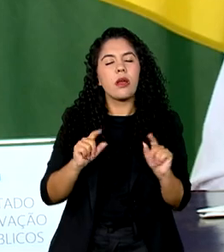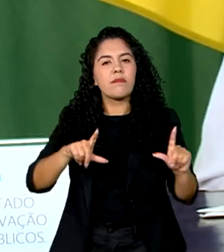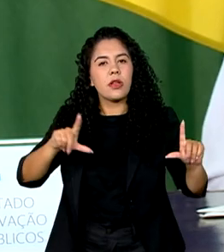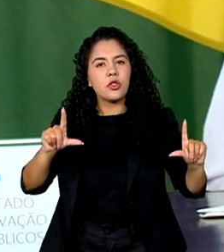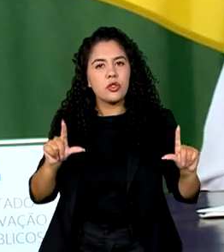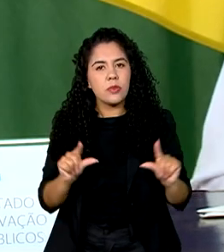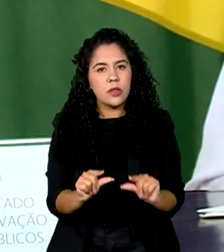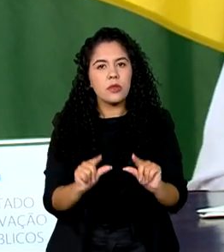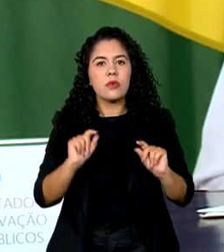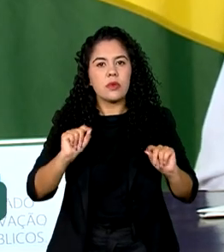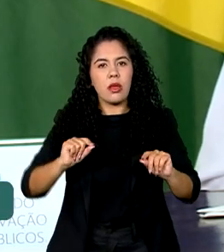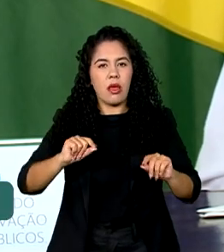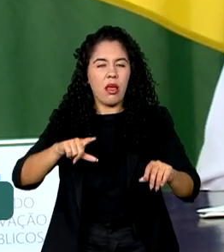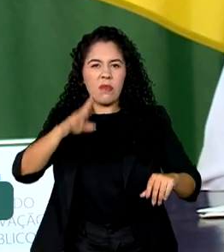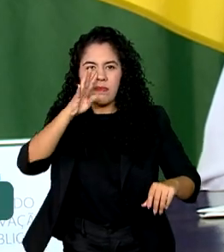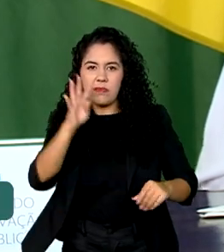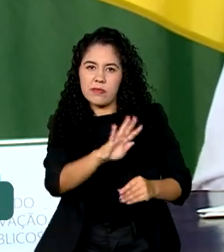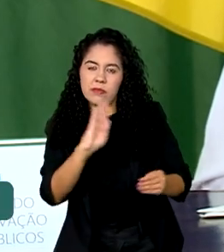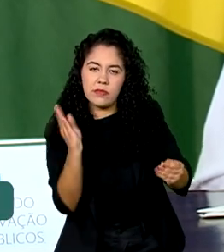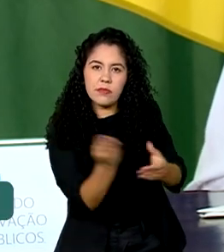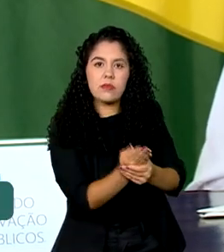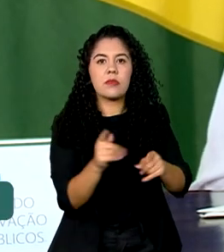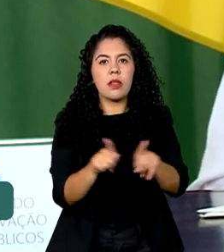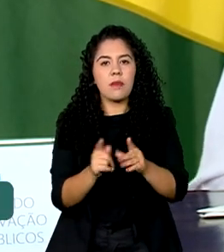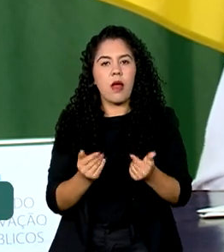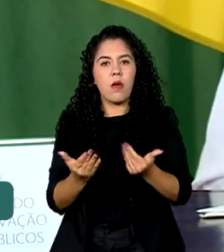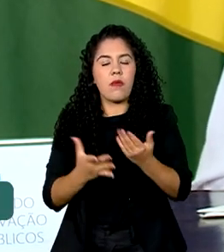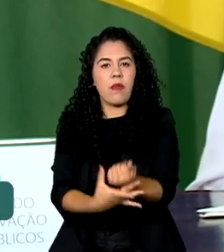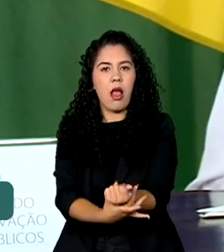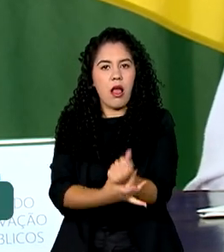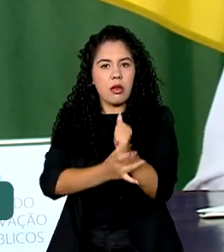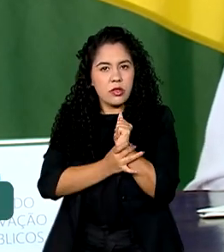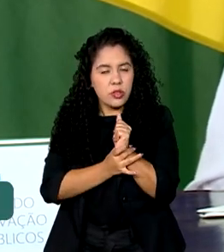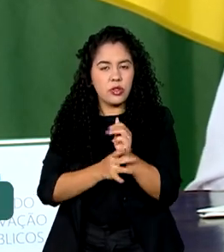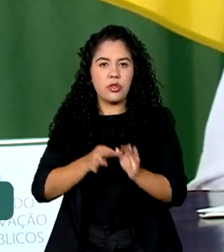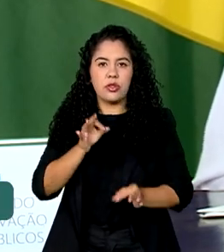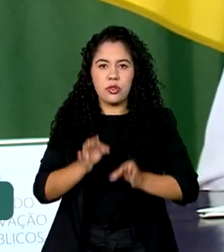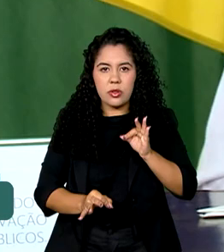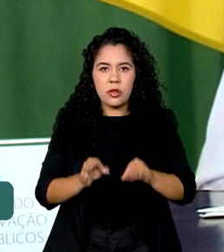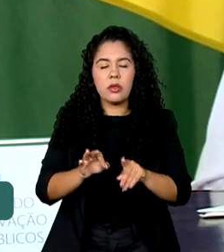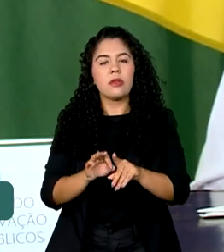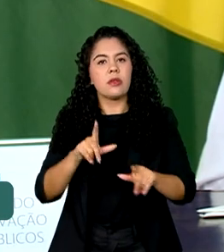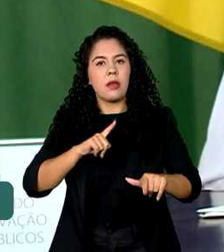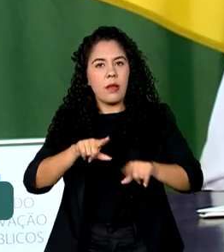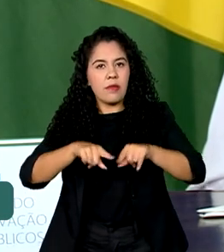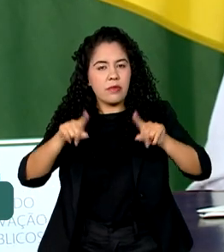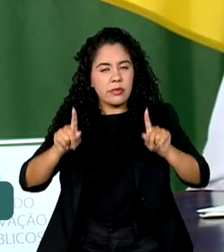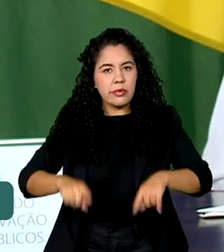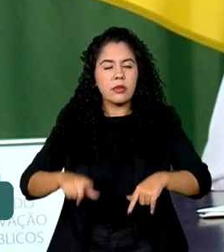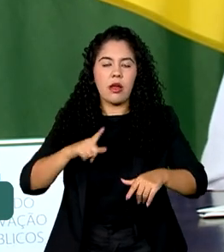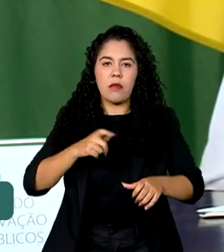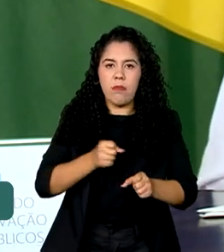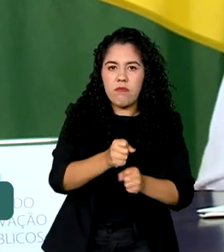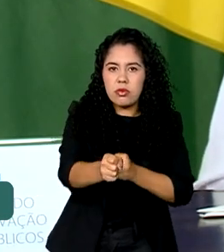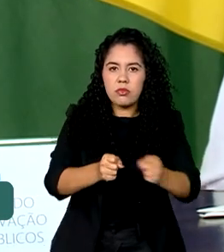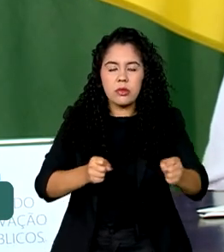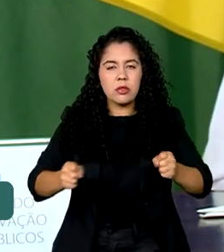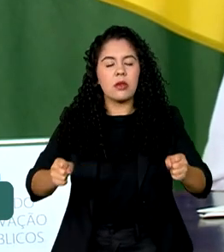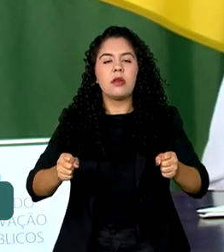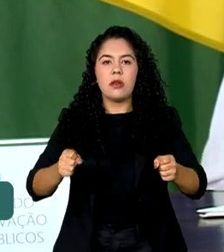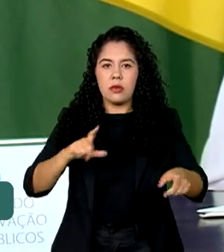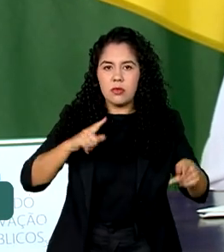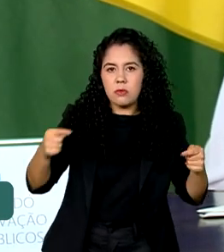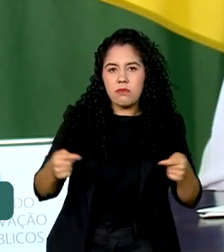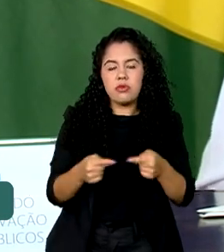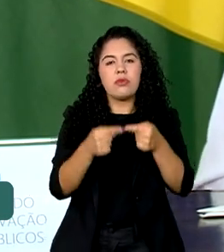judicialização e aumentar a segurança jurídica e permitir, como a Jéssica falou, trazer servidores mais vocacionados, fazer concursos que sejam mais, permitam que a gente